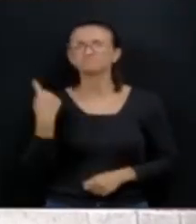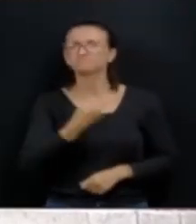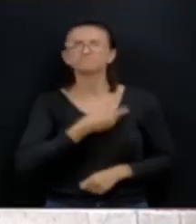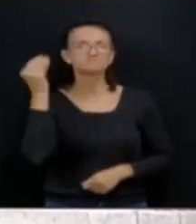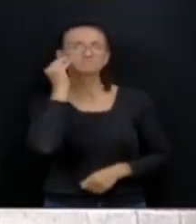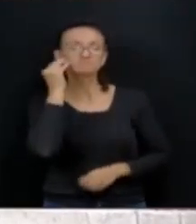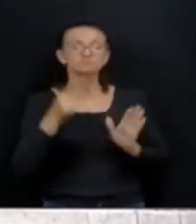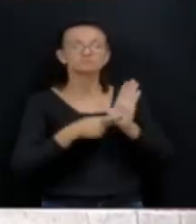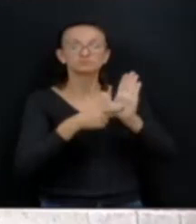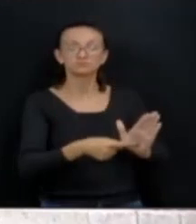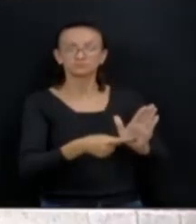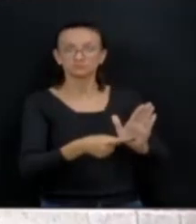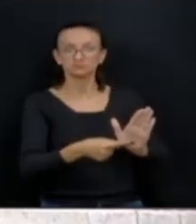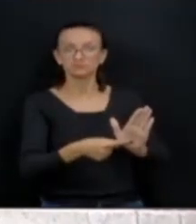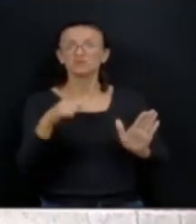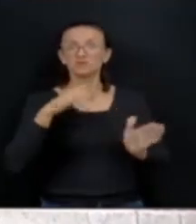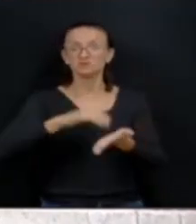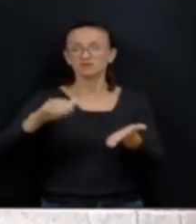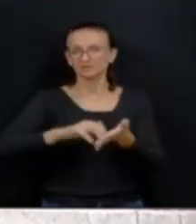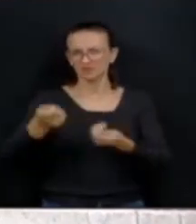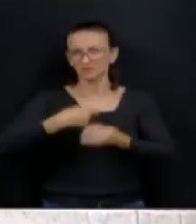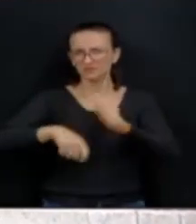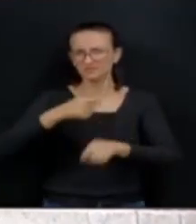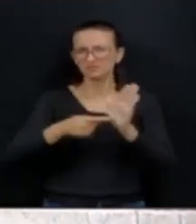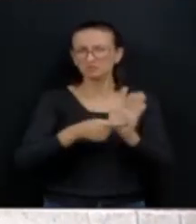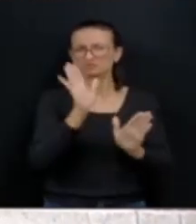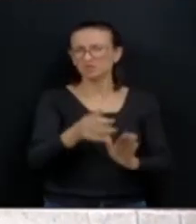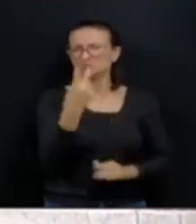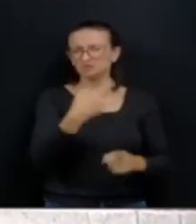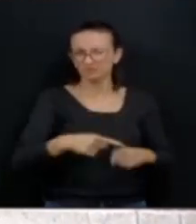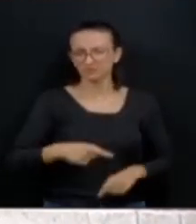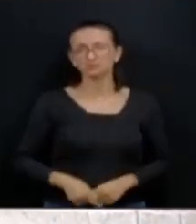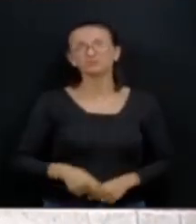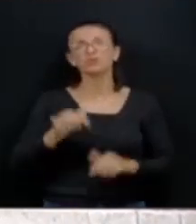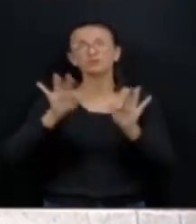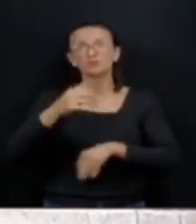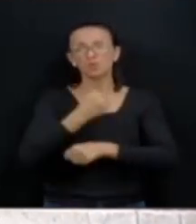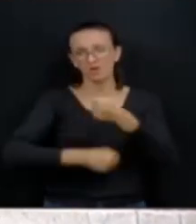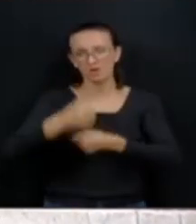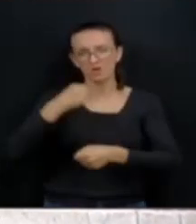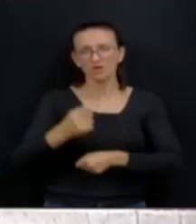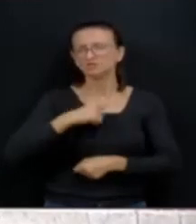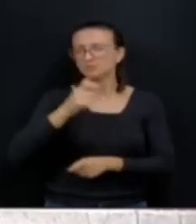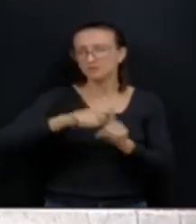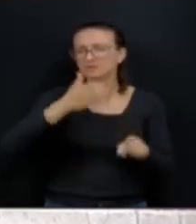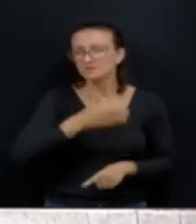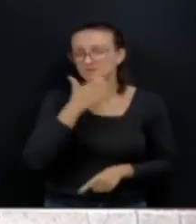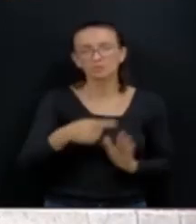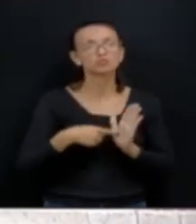exposição feita pelo secretário de Fazenda, duas vezes. No final do ano, em dezembro, protocolizamos o pedido de informação.